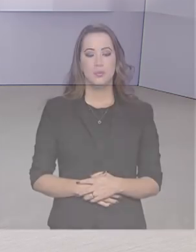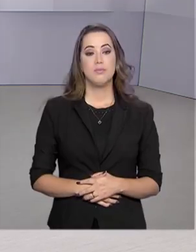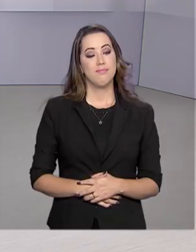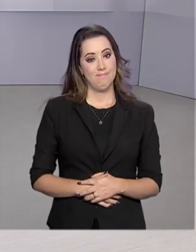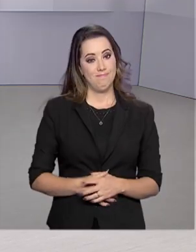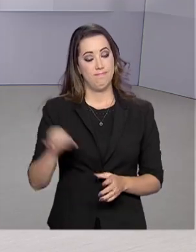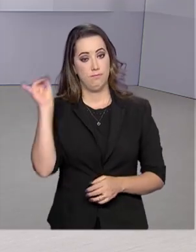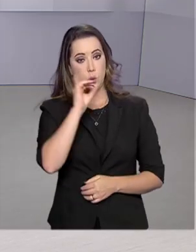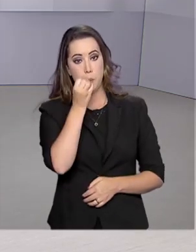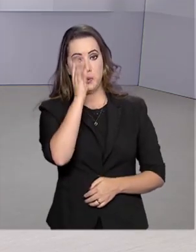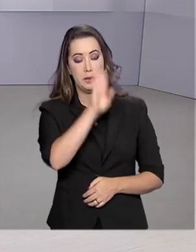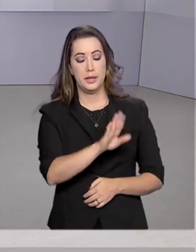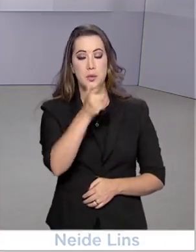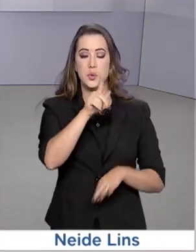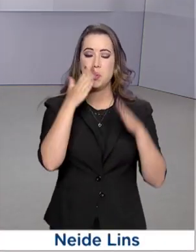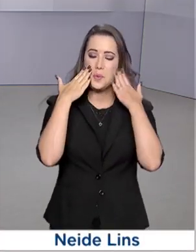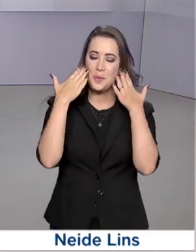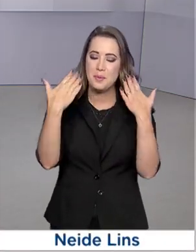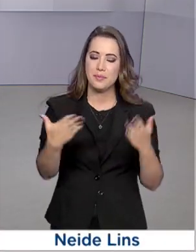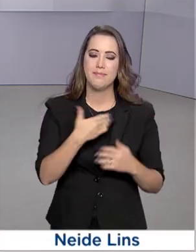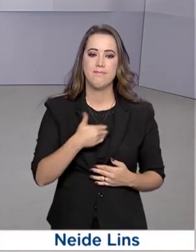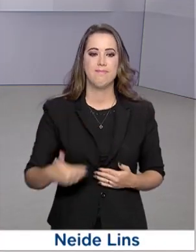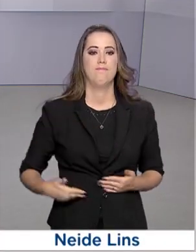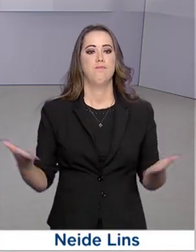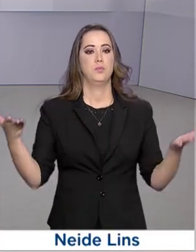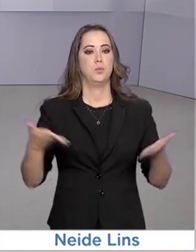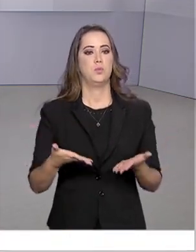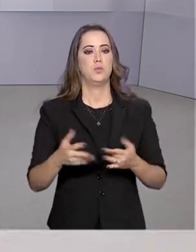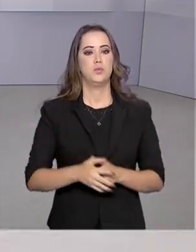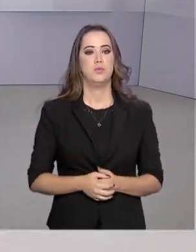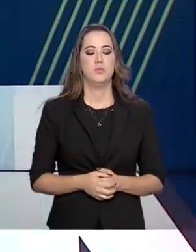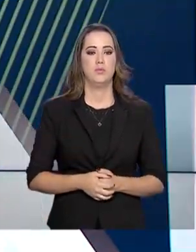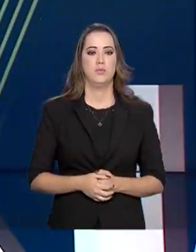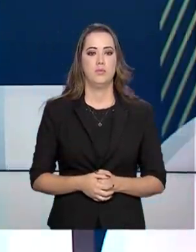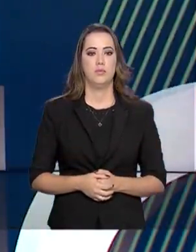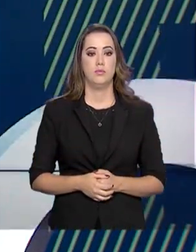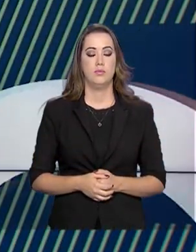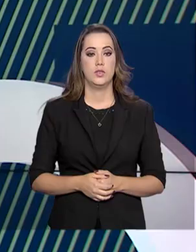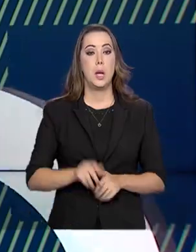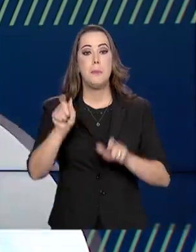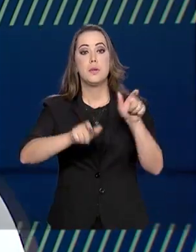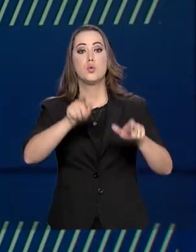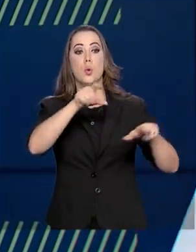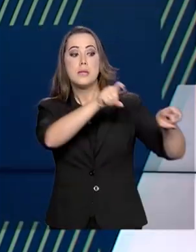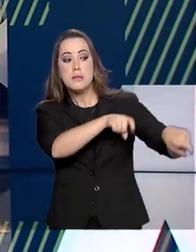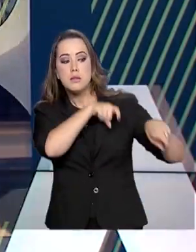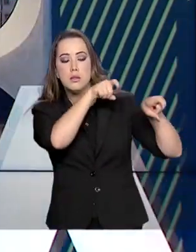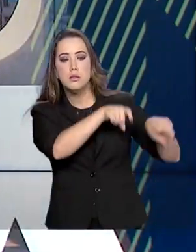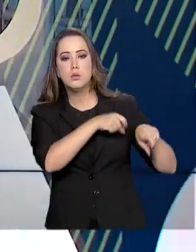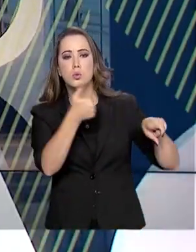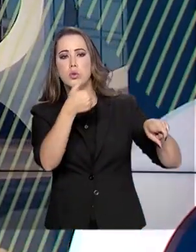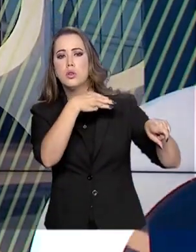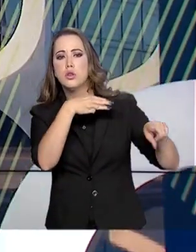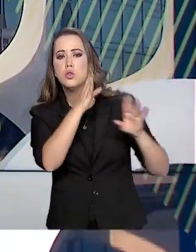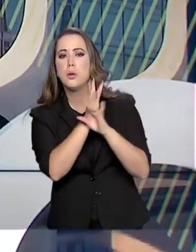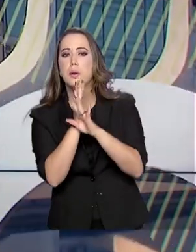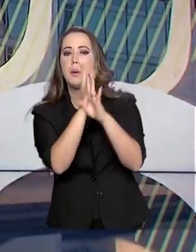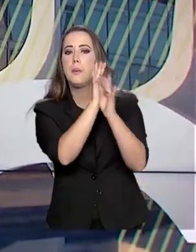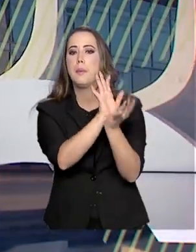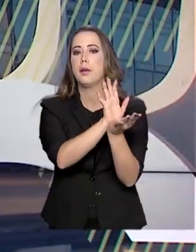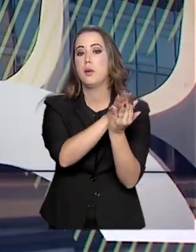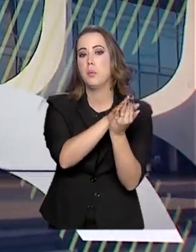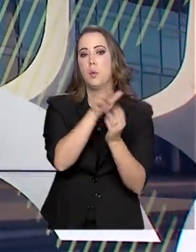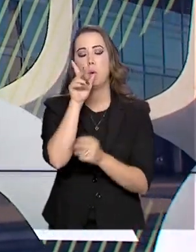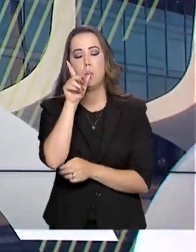Olá, boa tarde. Já estamos de volta com mais uma edição do Governo Agora. Agricultores de 13 municípios de Pernambuco,